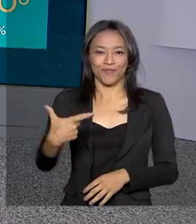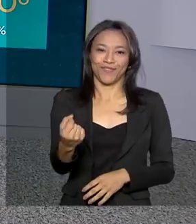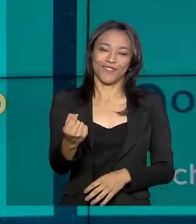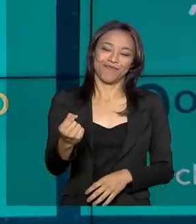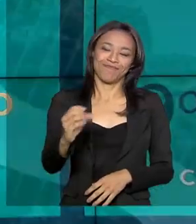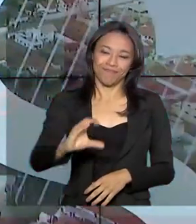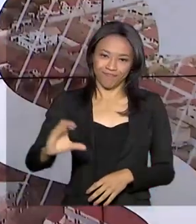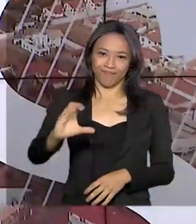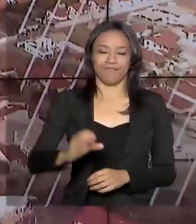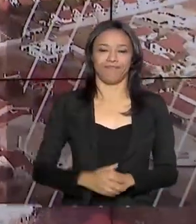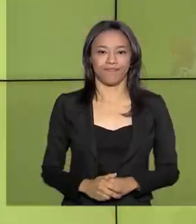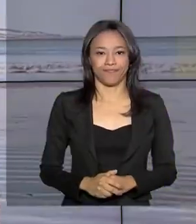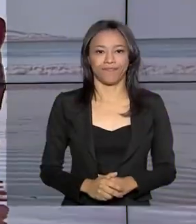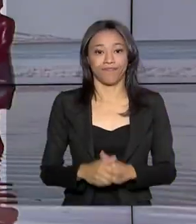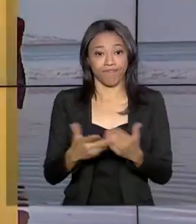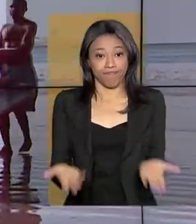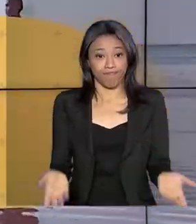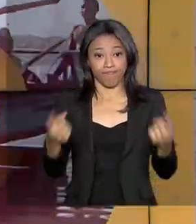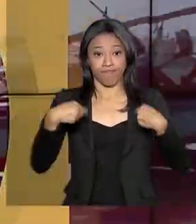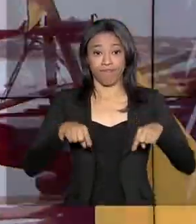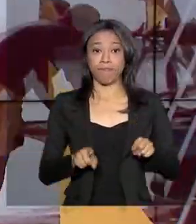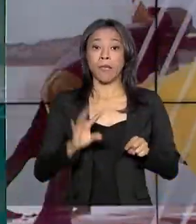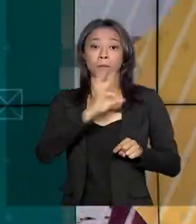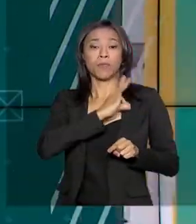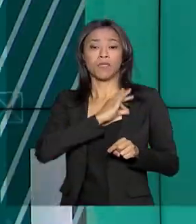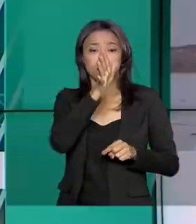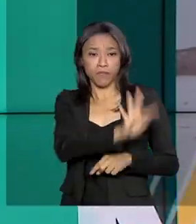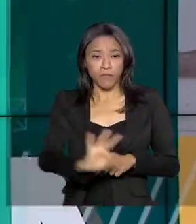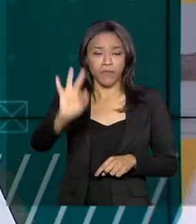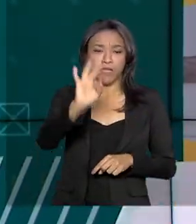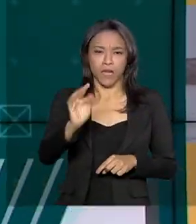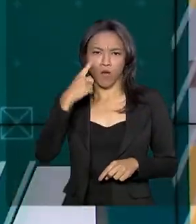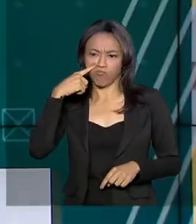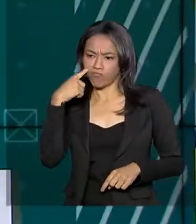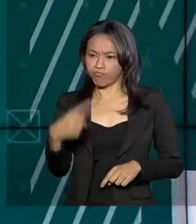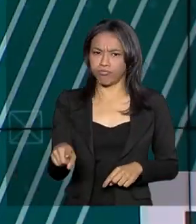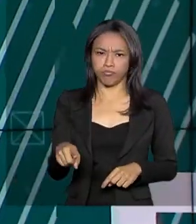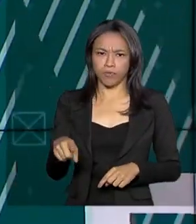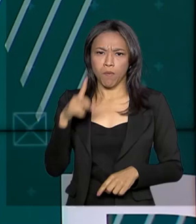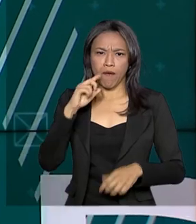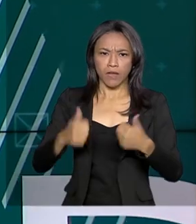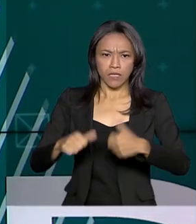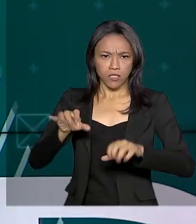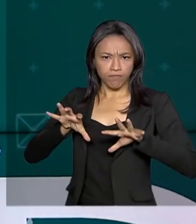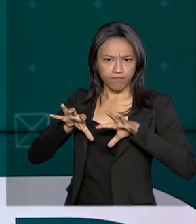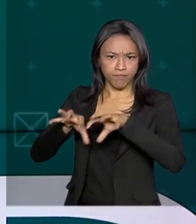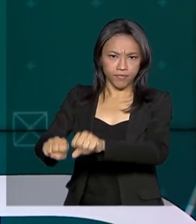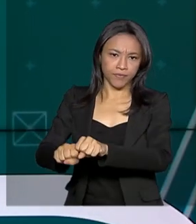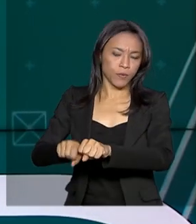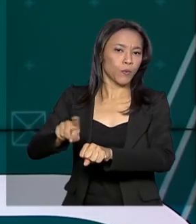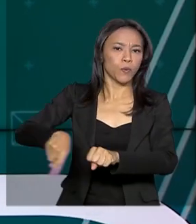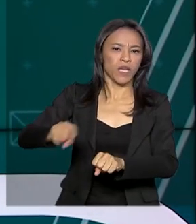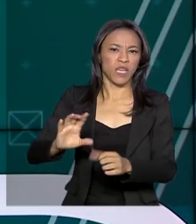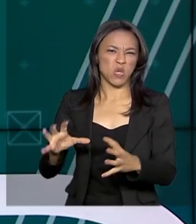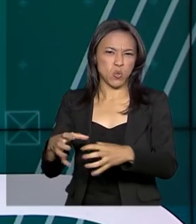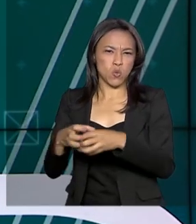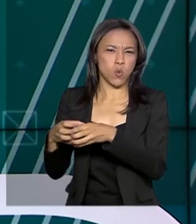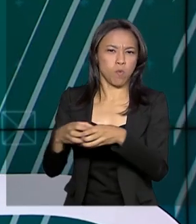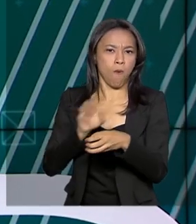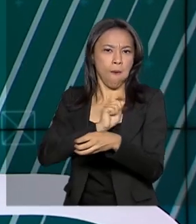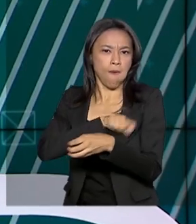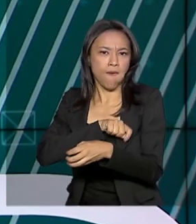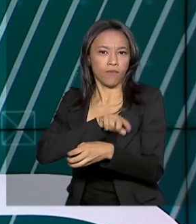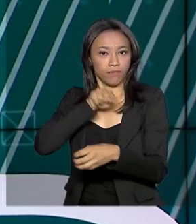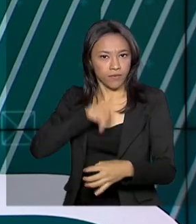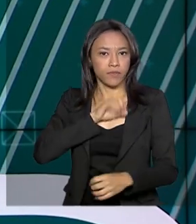graus. A Polícia Federal divulgou um balanço das apreensões de bens ligados às organizações criminosas neste